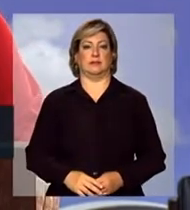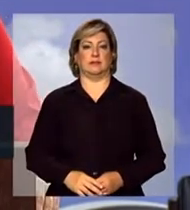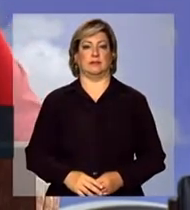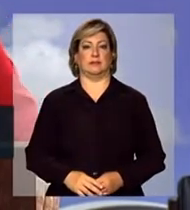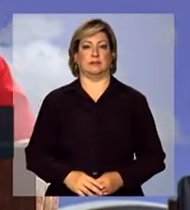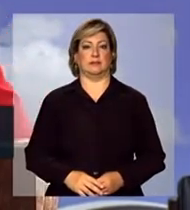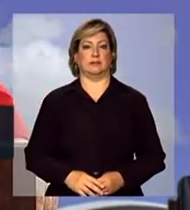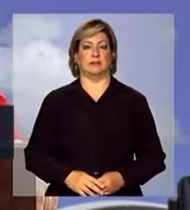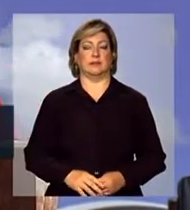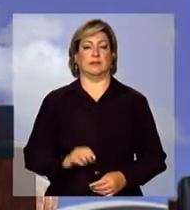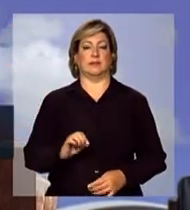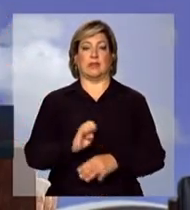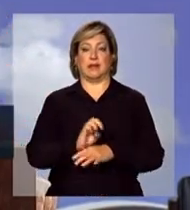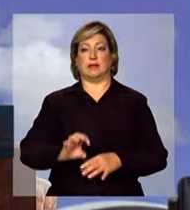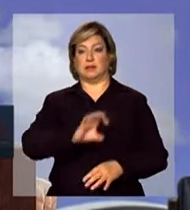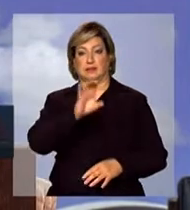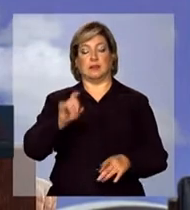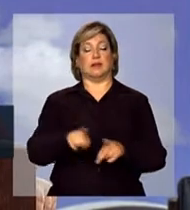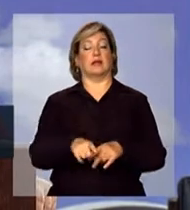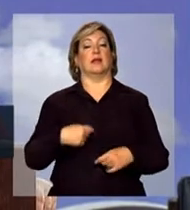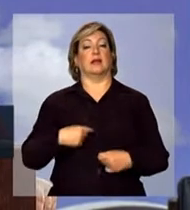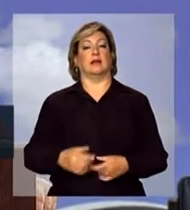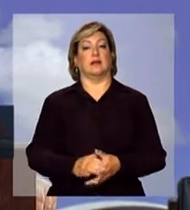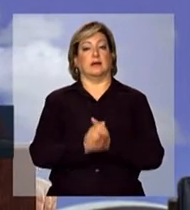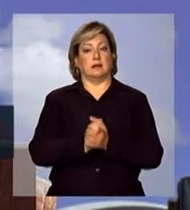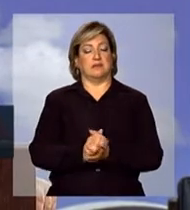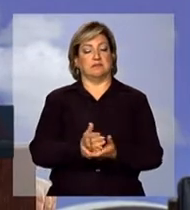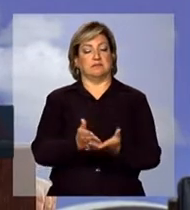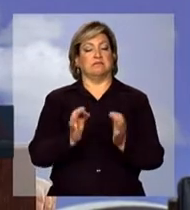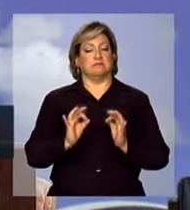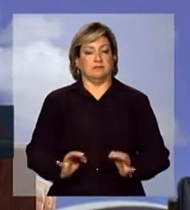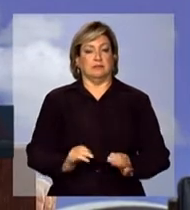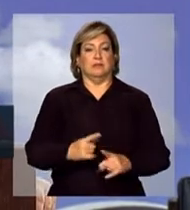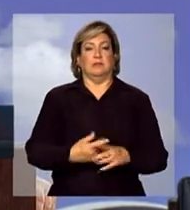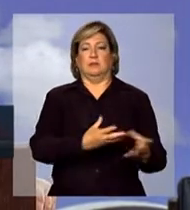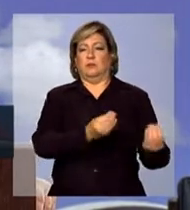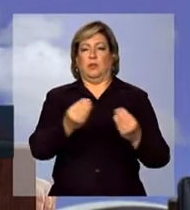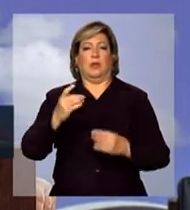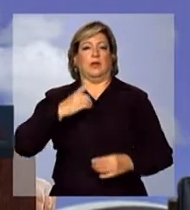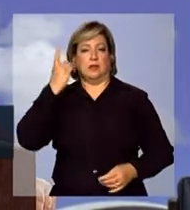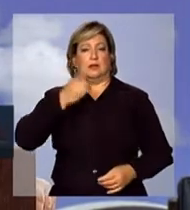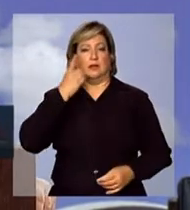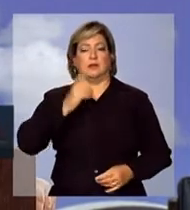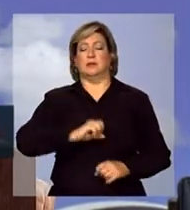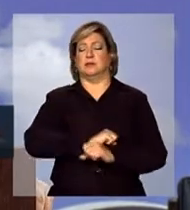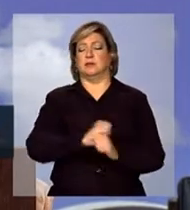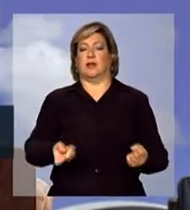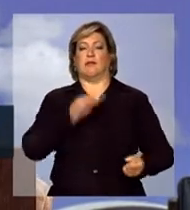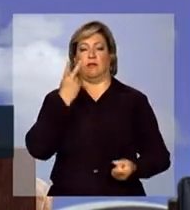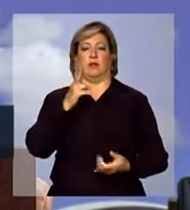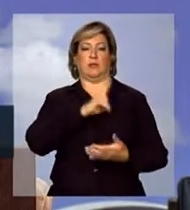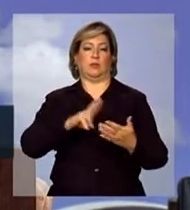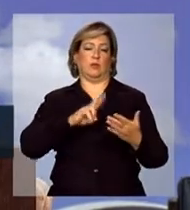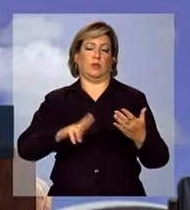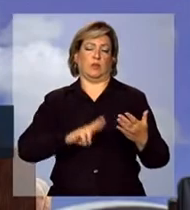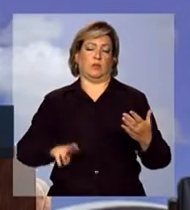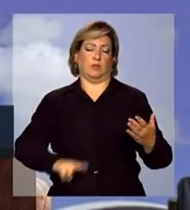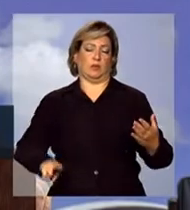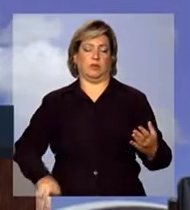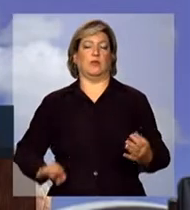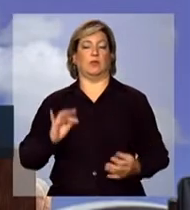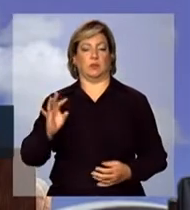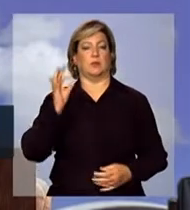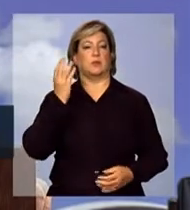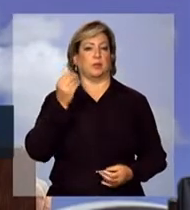que eu tenho certeza vão ter tantas deputadas que será praticamente impossível nominar todas.